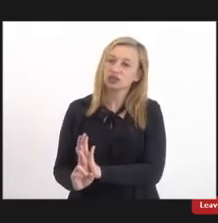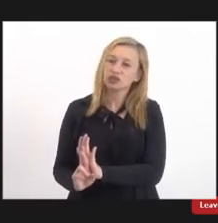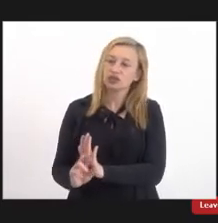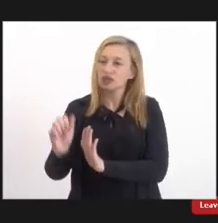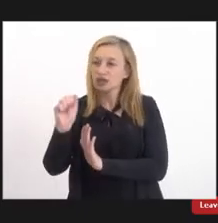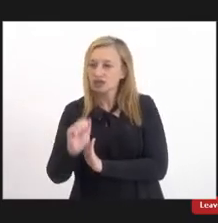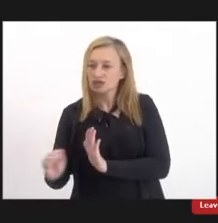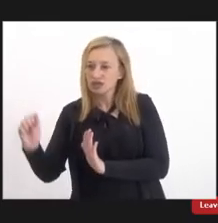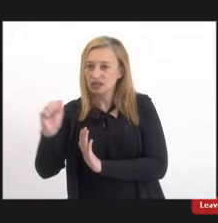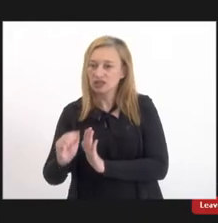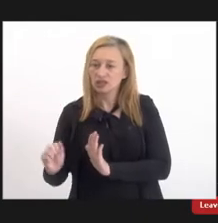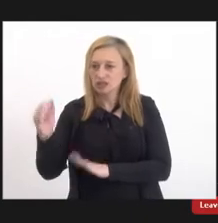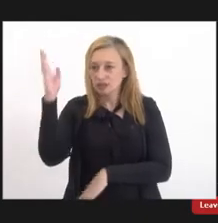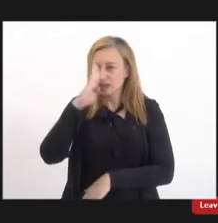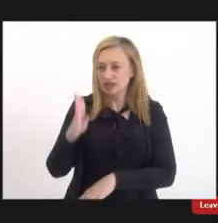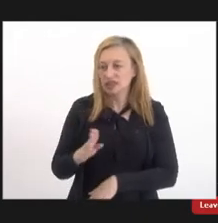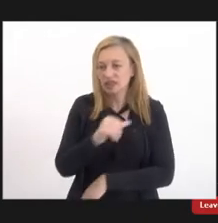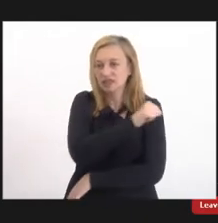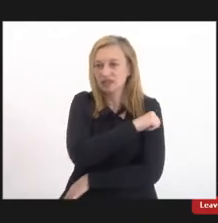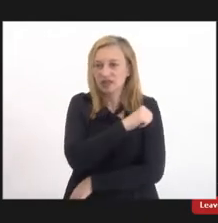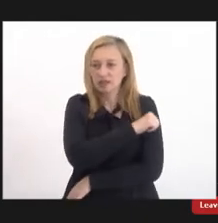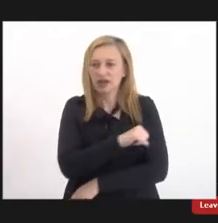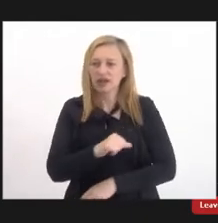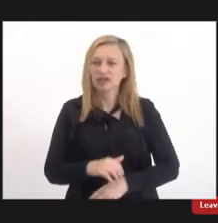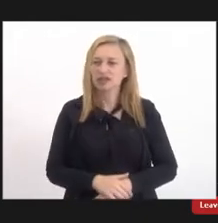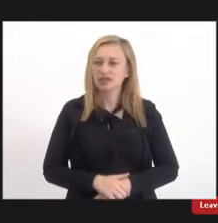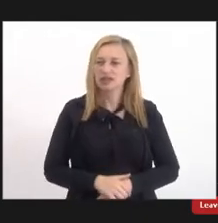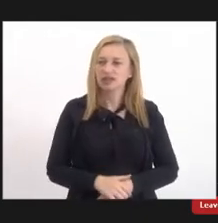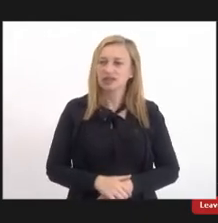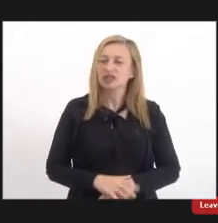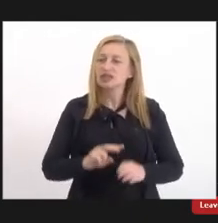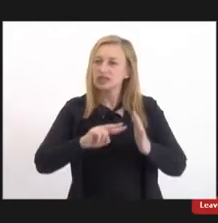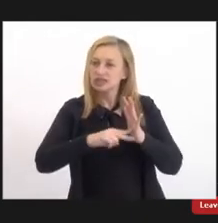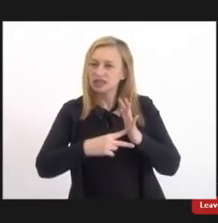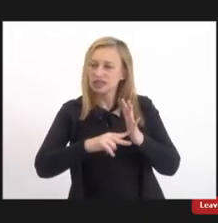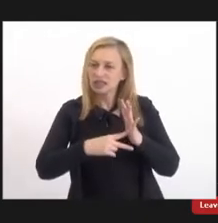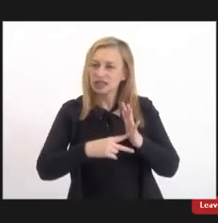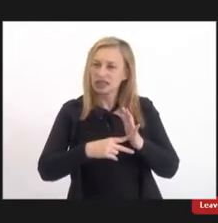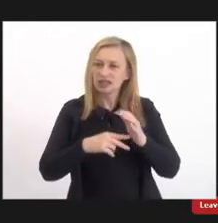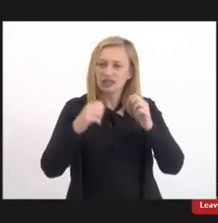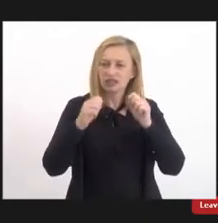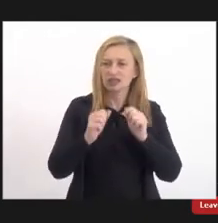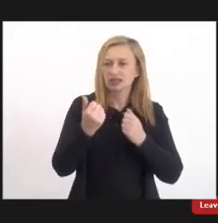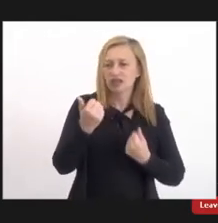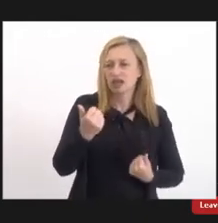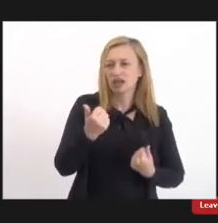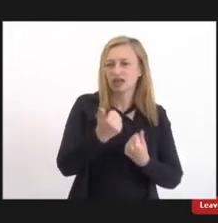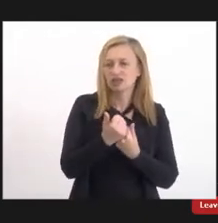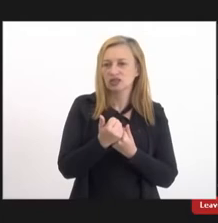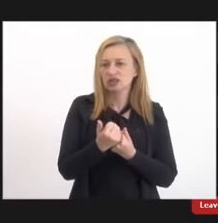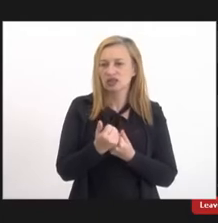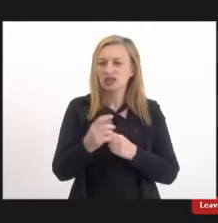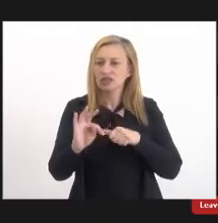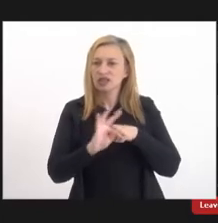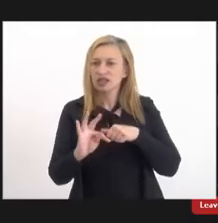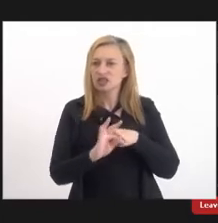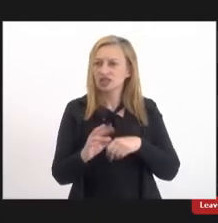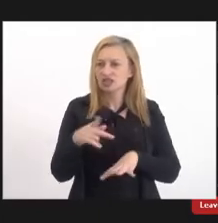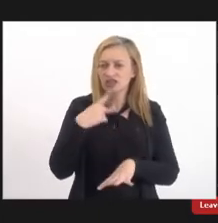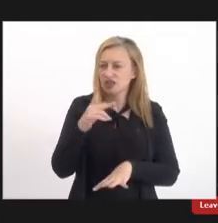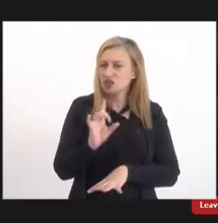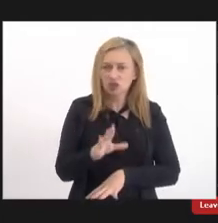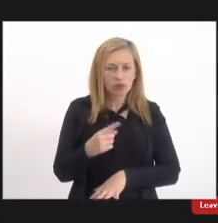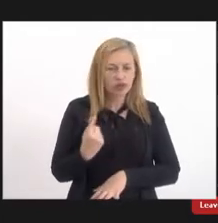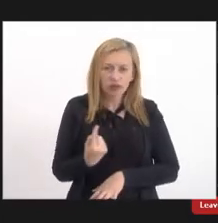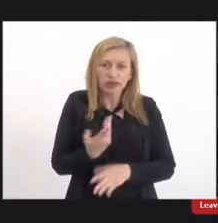da associação brasileira de enfermagem sindicato dos auxiliares e técnicos de enfermagem ou seja a gente está falando para a gente